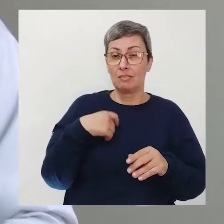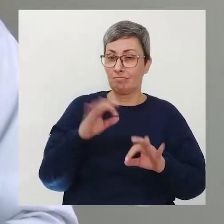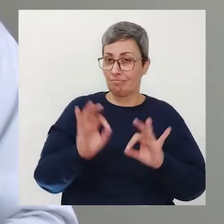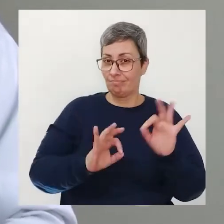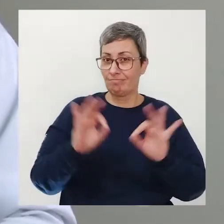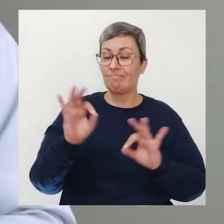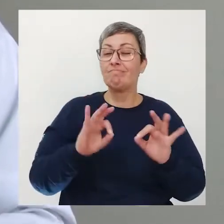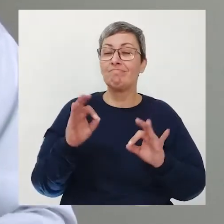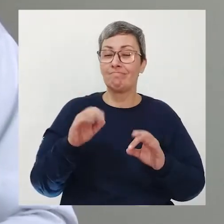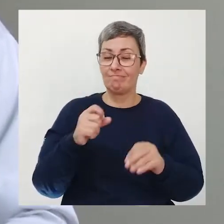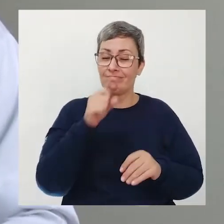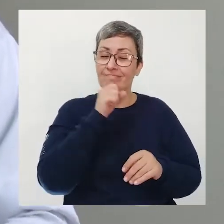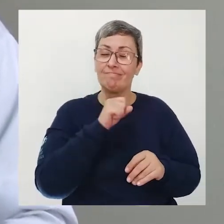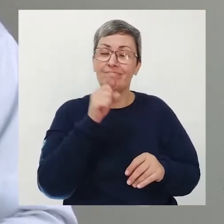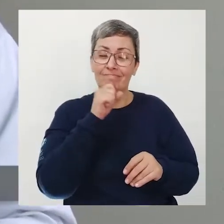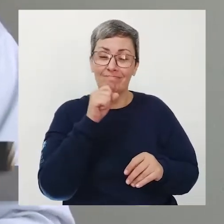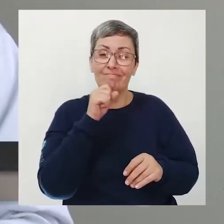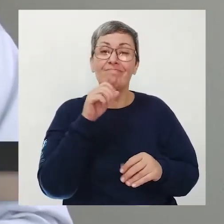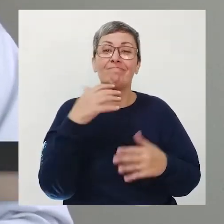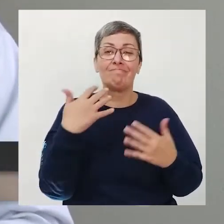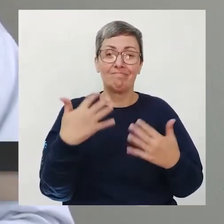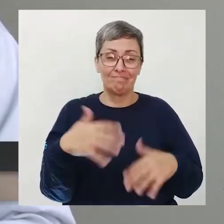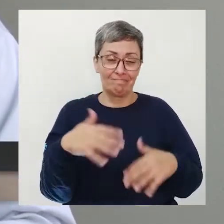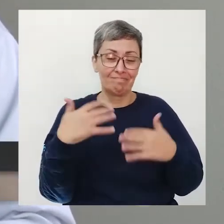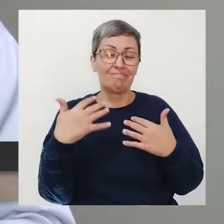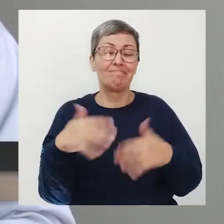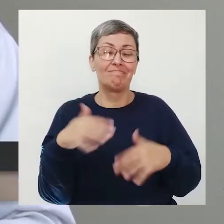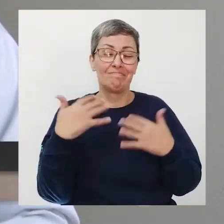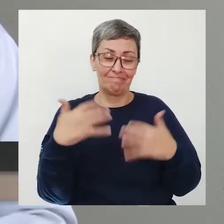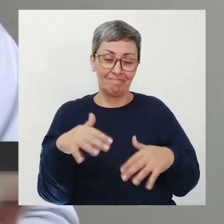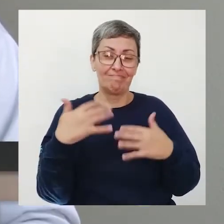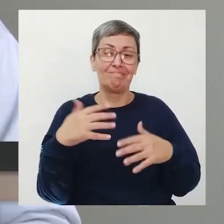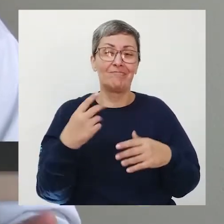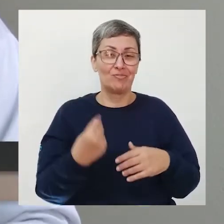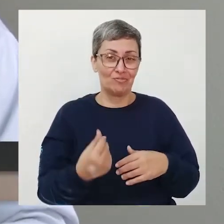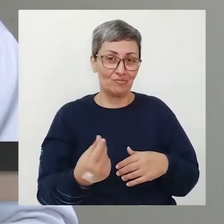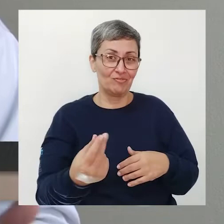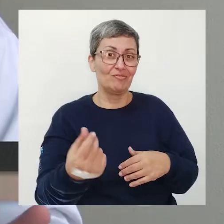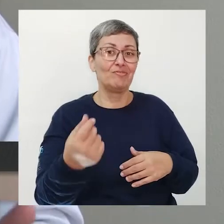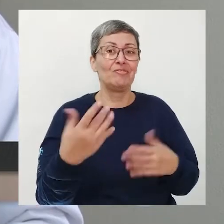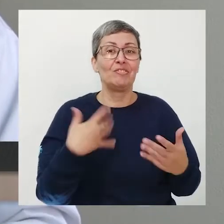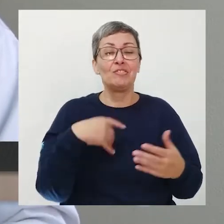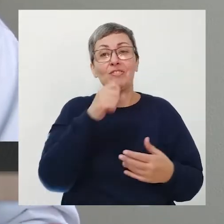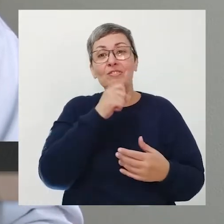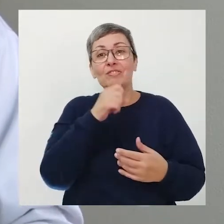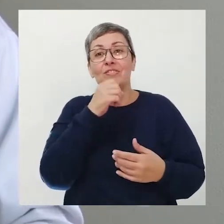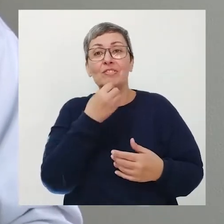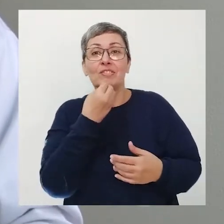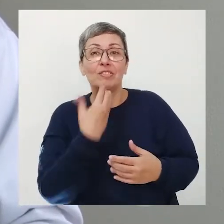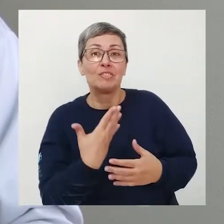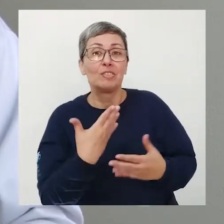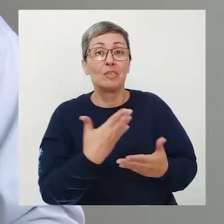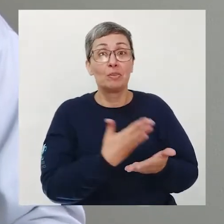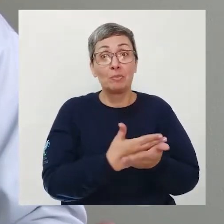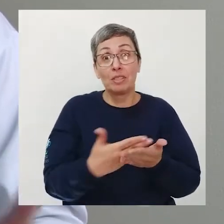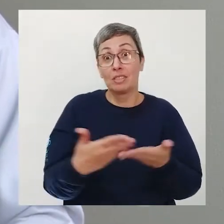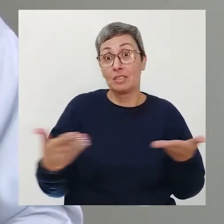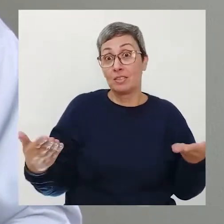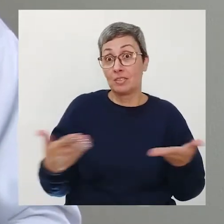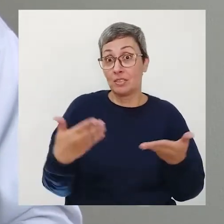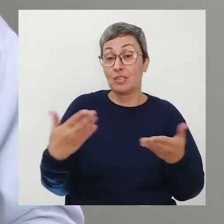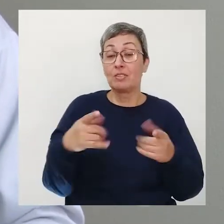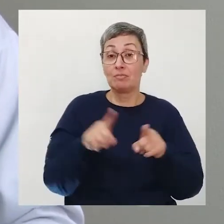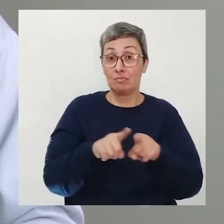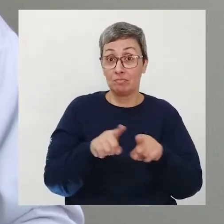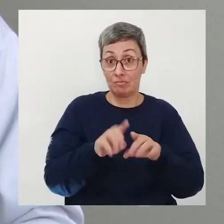bem começa hoje começa inclusive na infância aprendendo hábitos saudáveis que nem sempre a gente tem bons exemplos